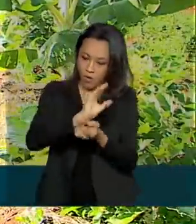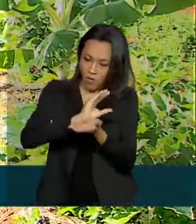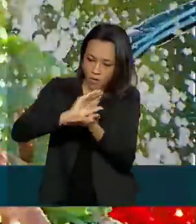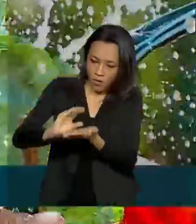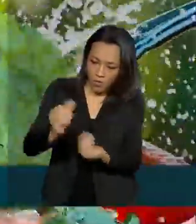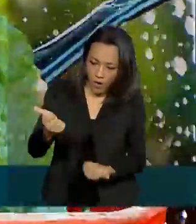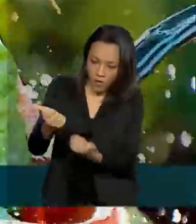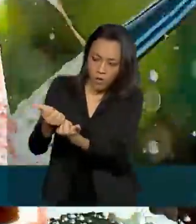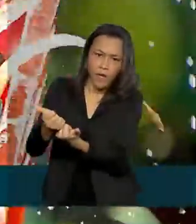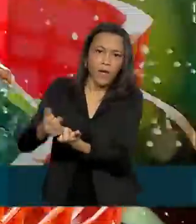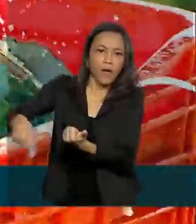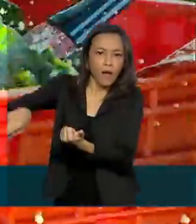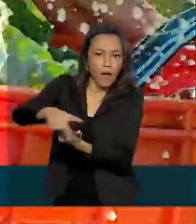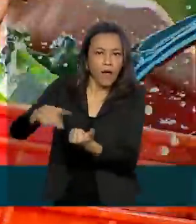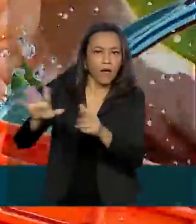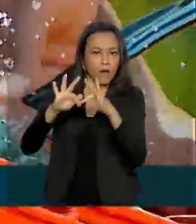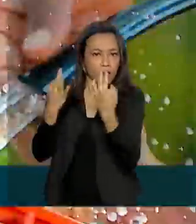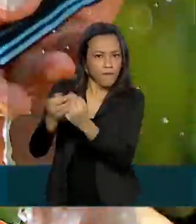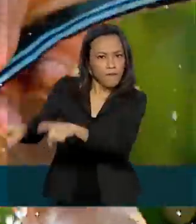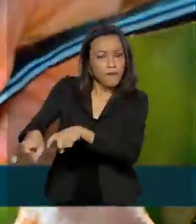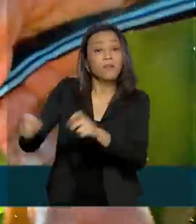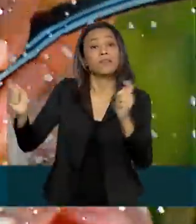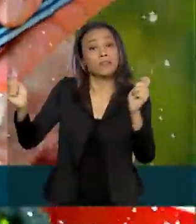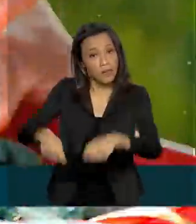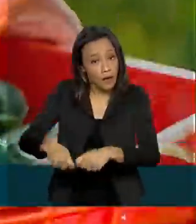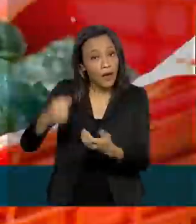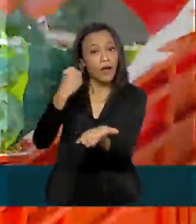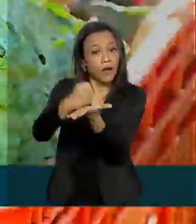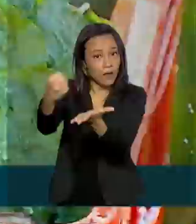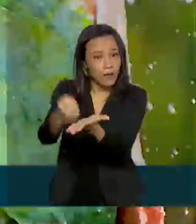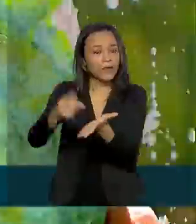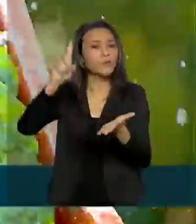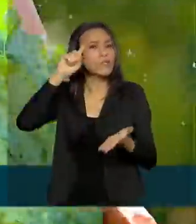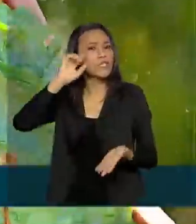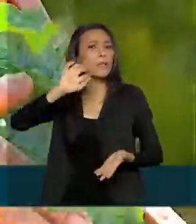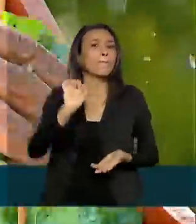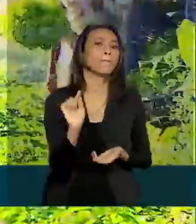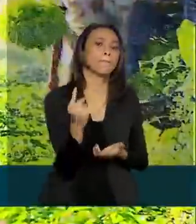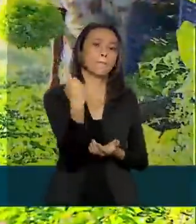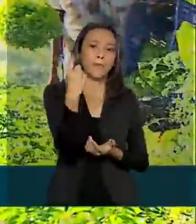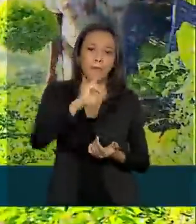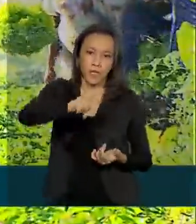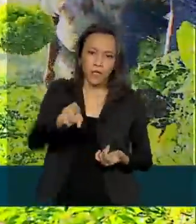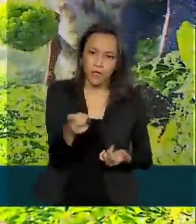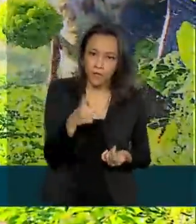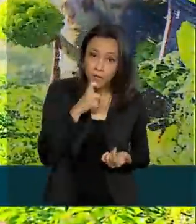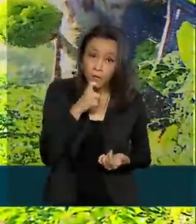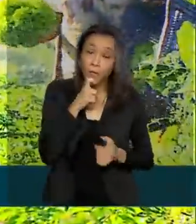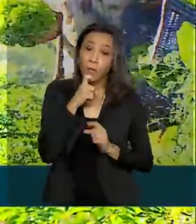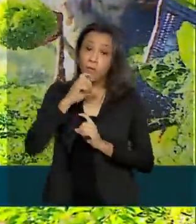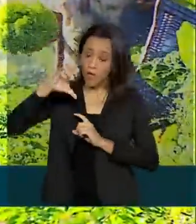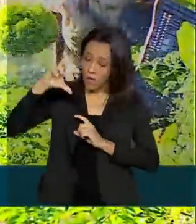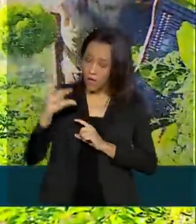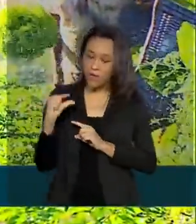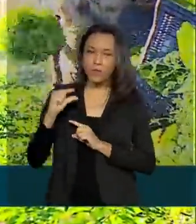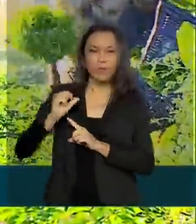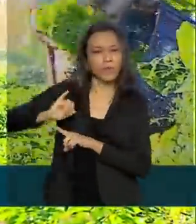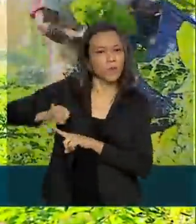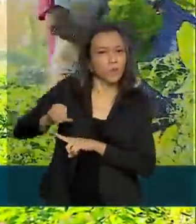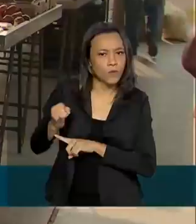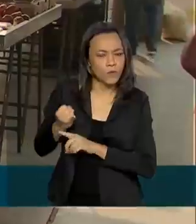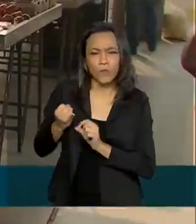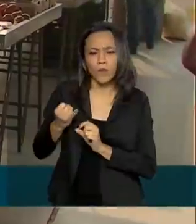familiares já podem ser contratados a partir do dia 1º de julho, com uma redução nas taxas de juros